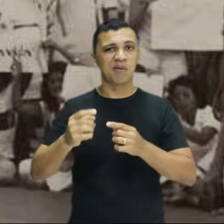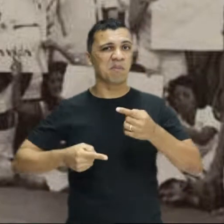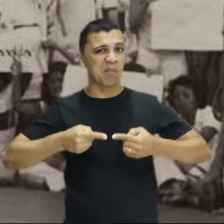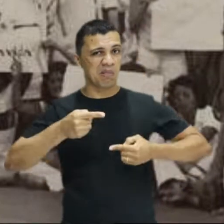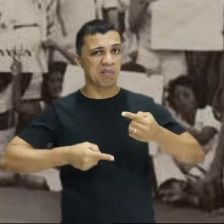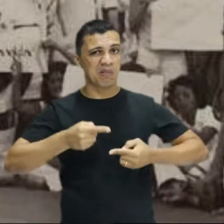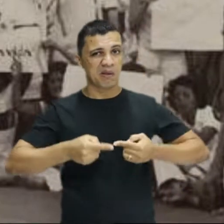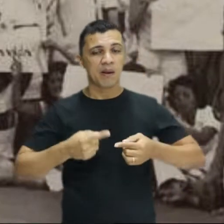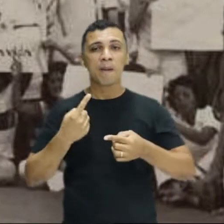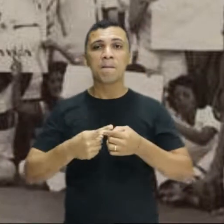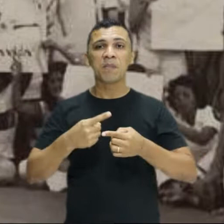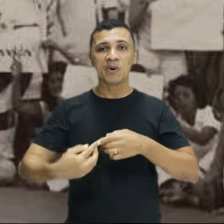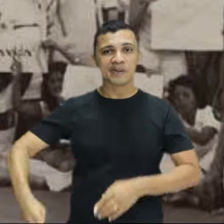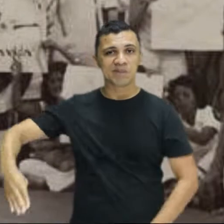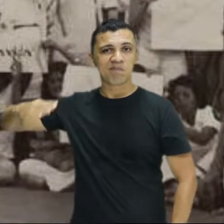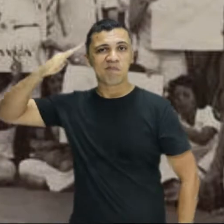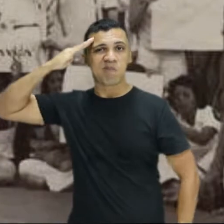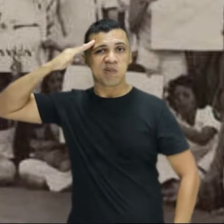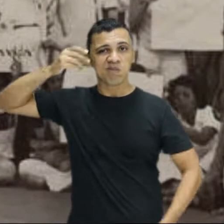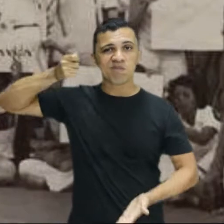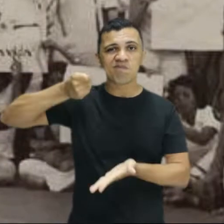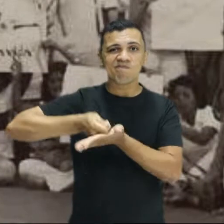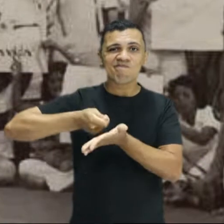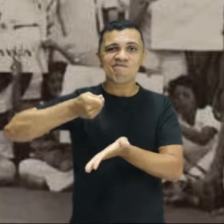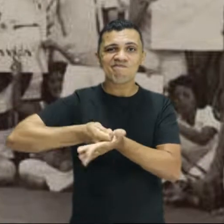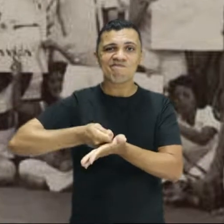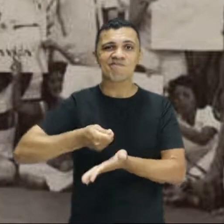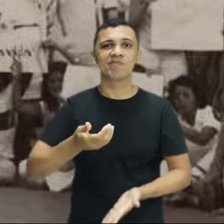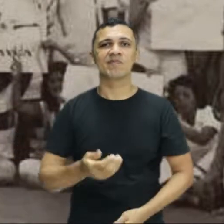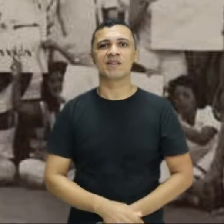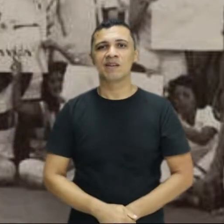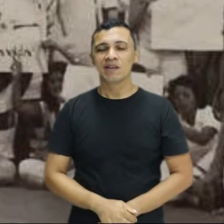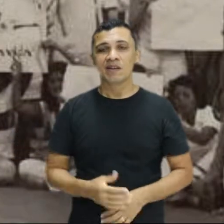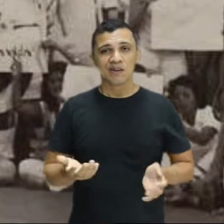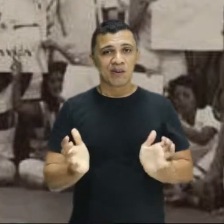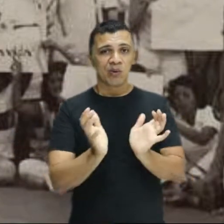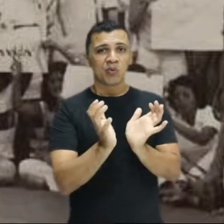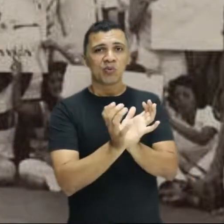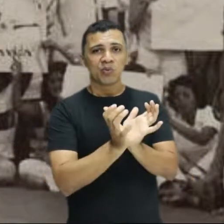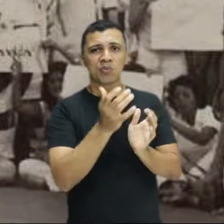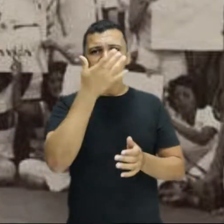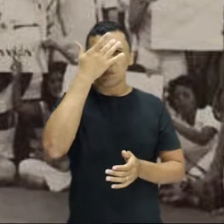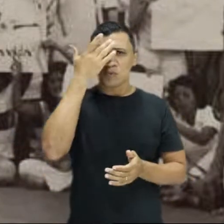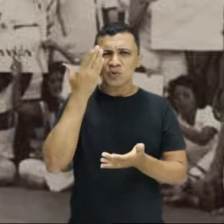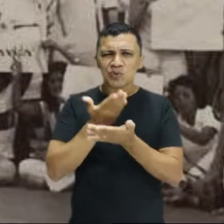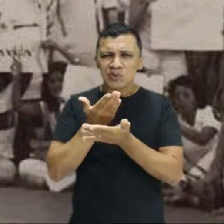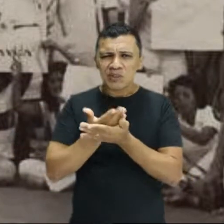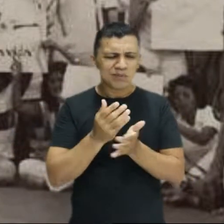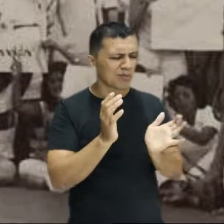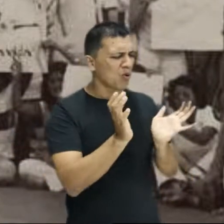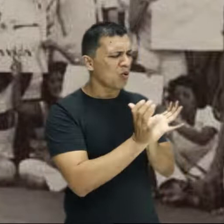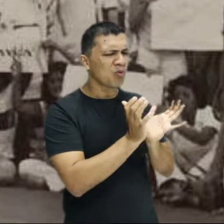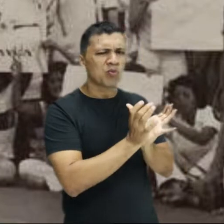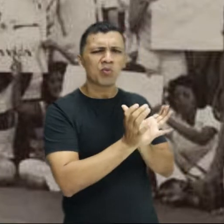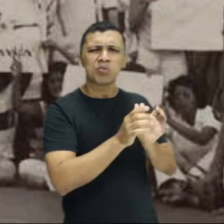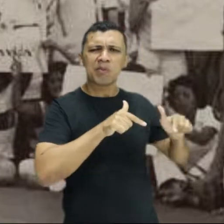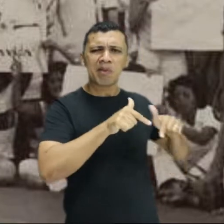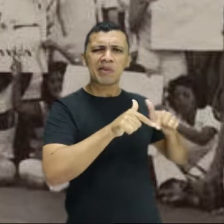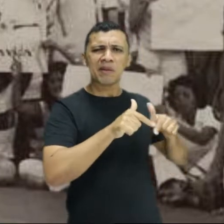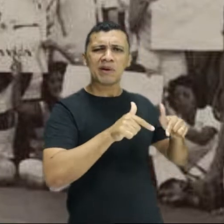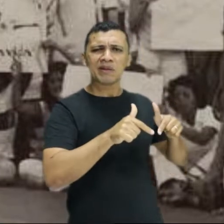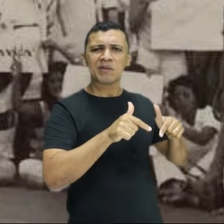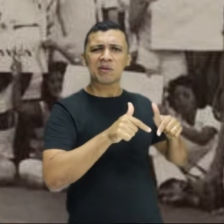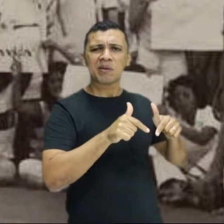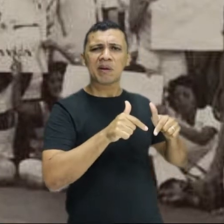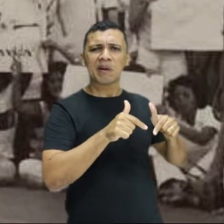militar. Então, muitas instituições representativas de trabalhadores e de estudantes começaram a ter a sua liberdade cesseada